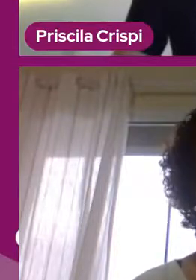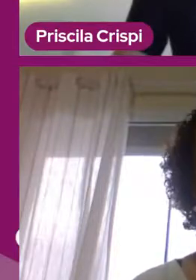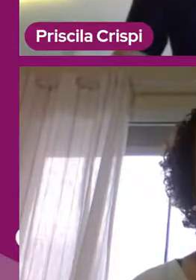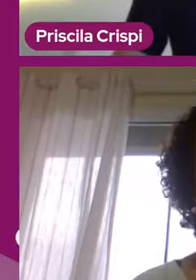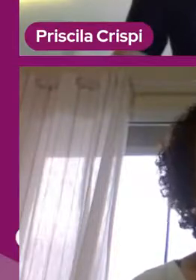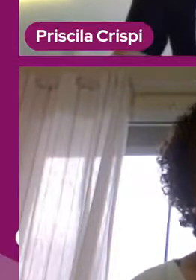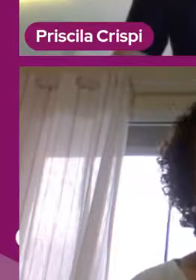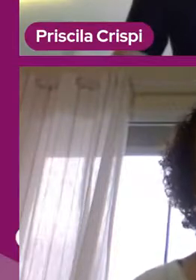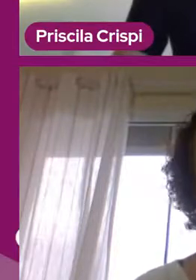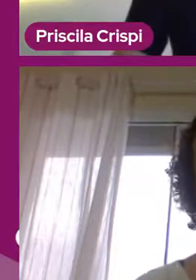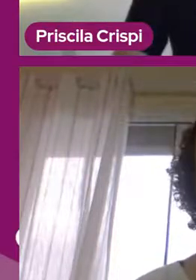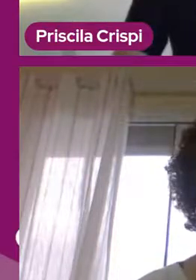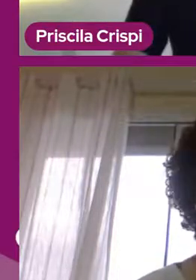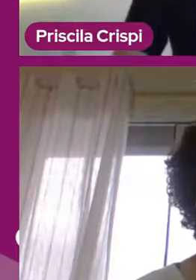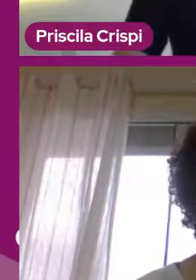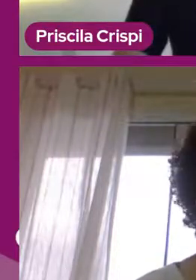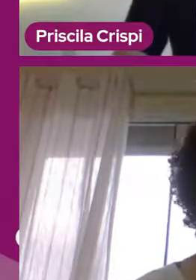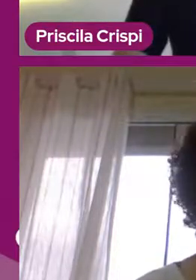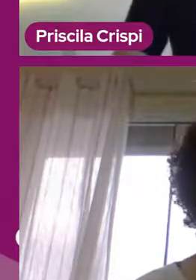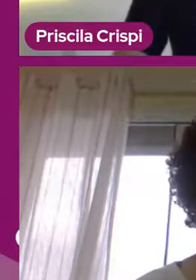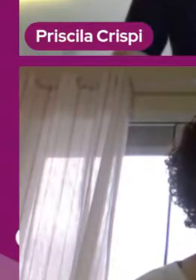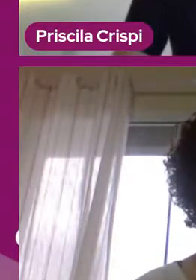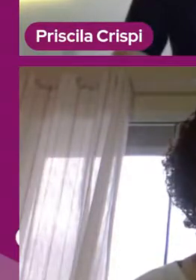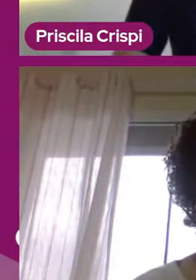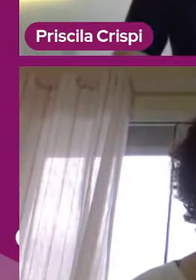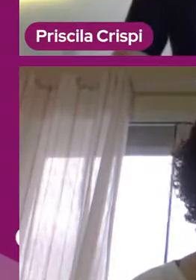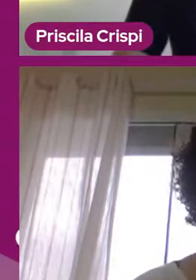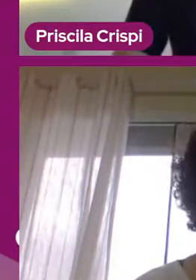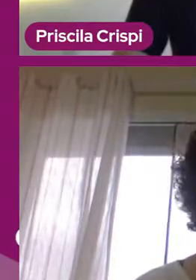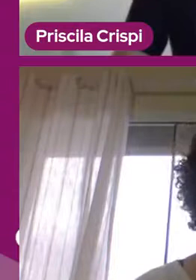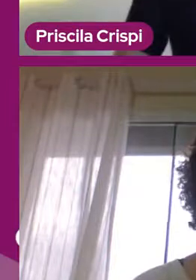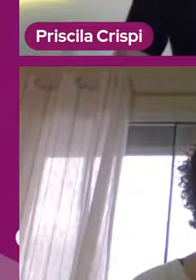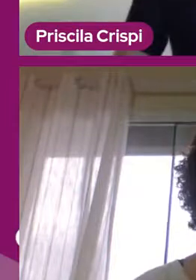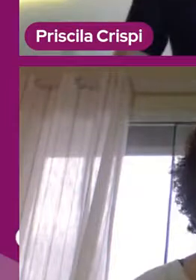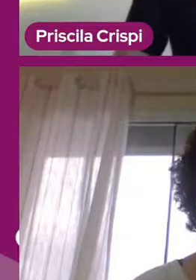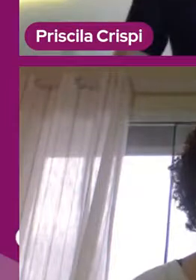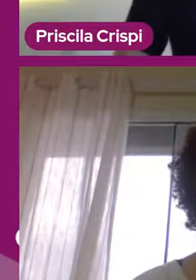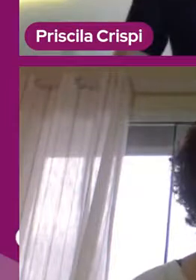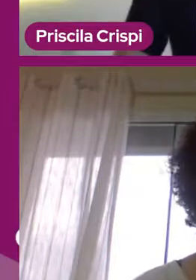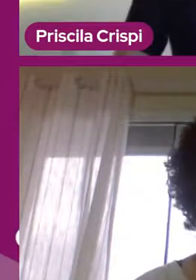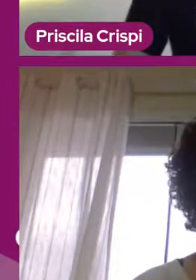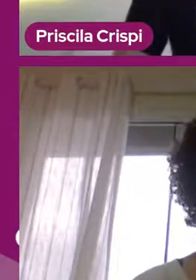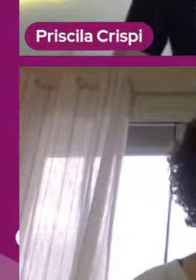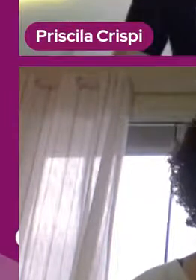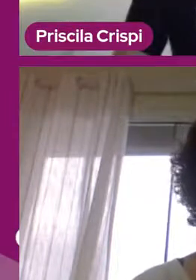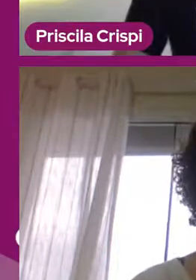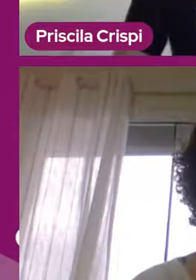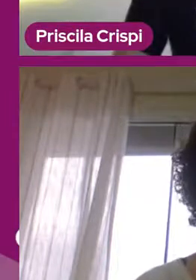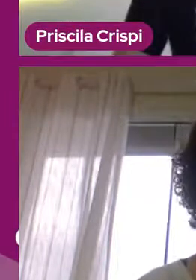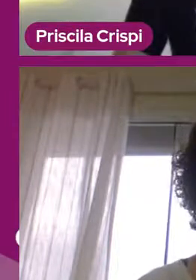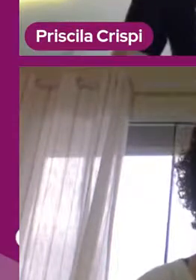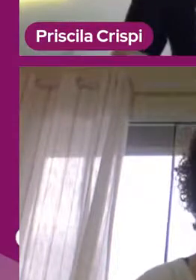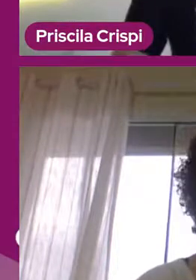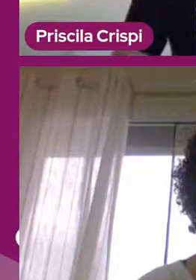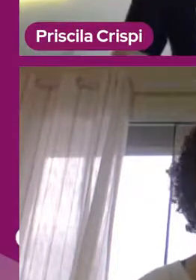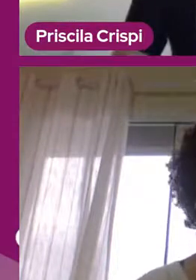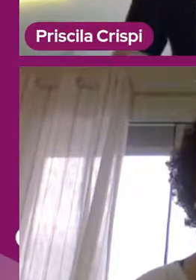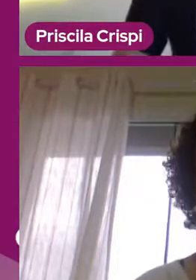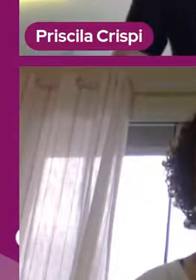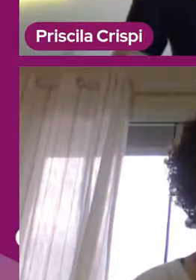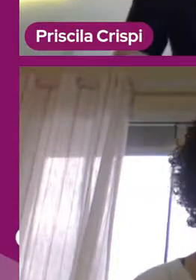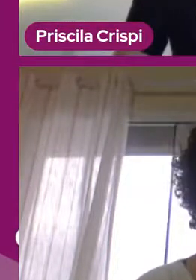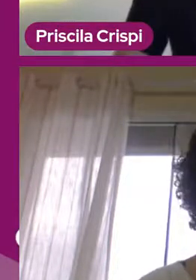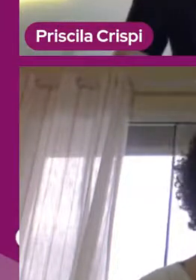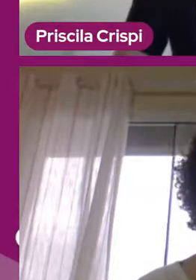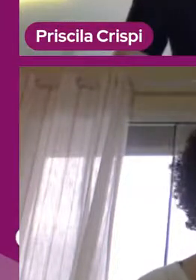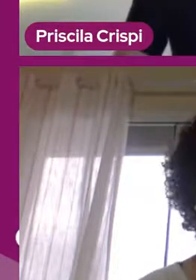muito ampla, é difícil levar. Mas na educação infantil a gente tem que ensinar, educar a criança pelo espanto, pela